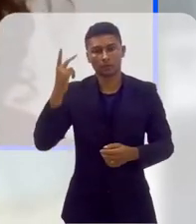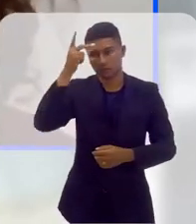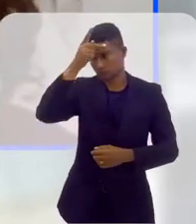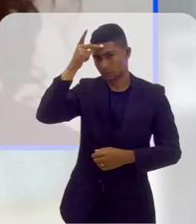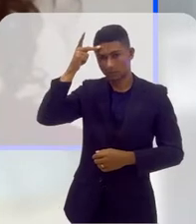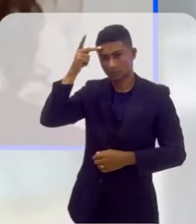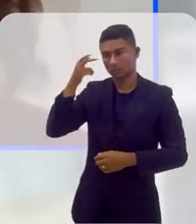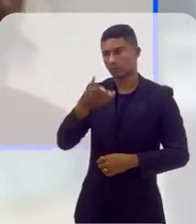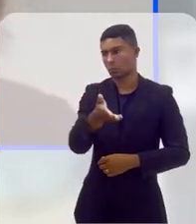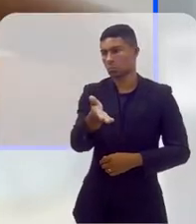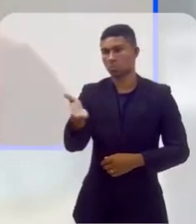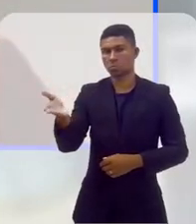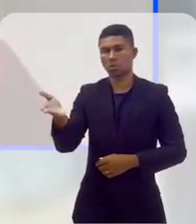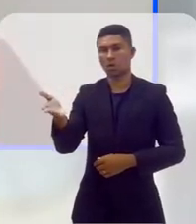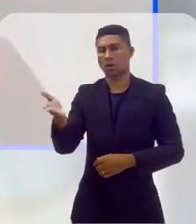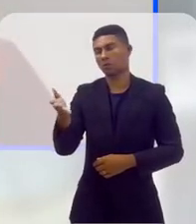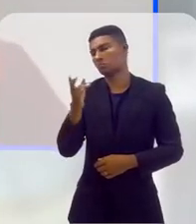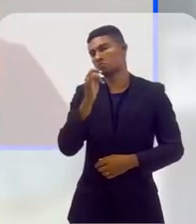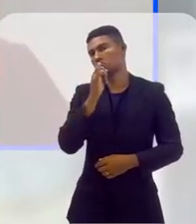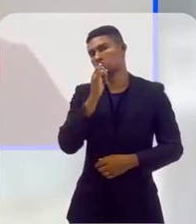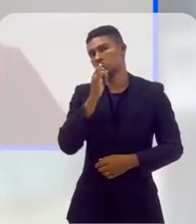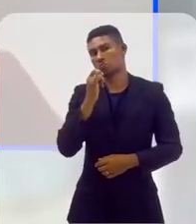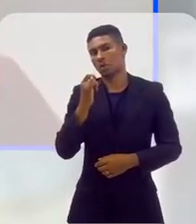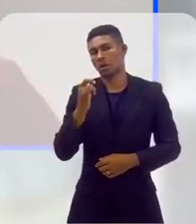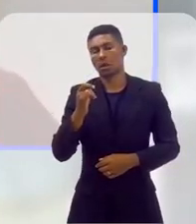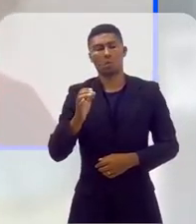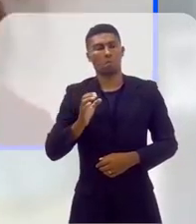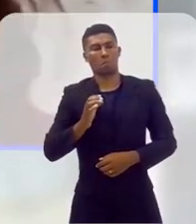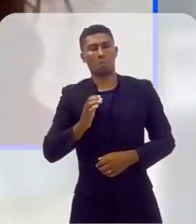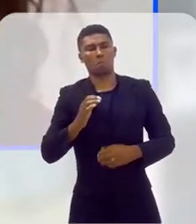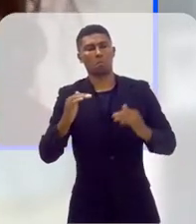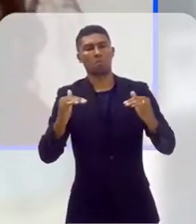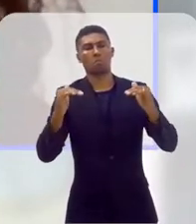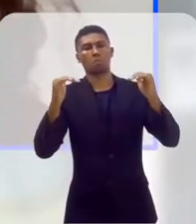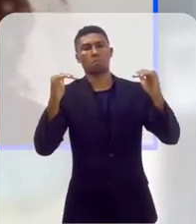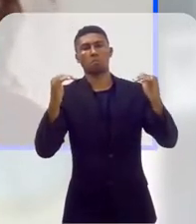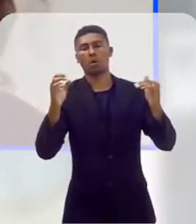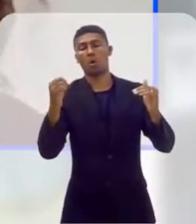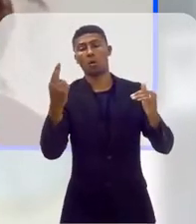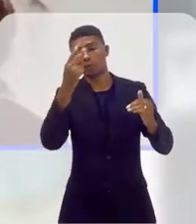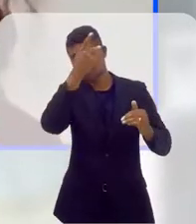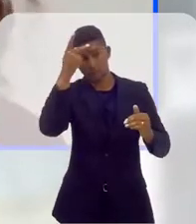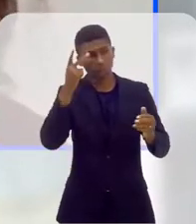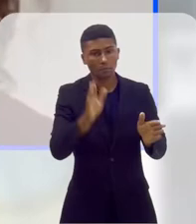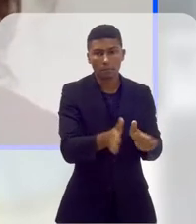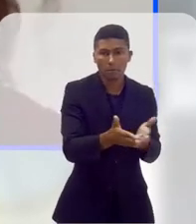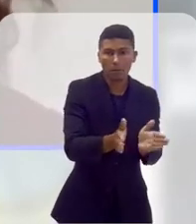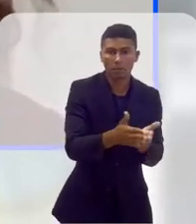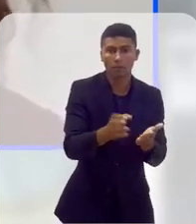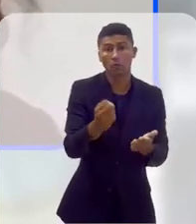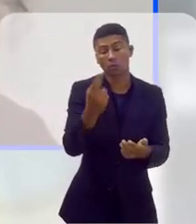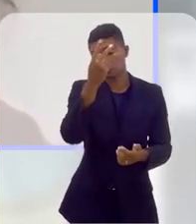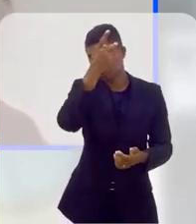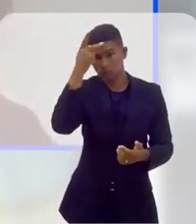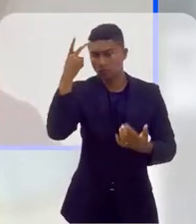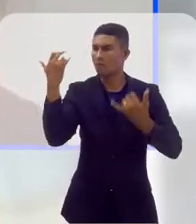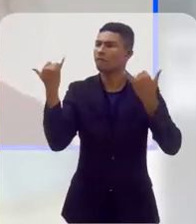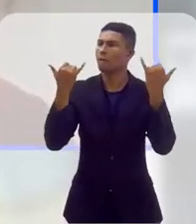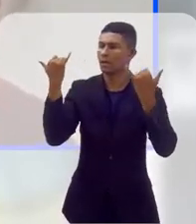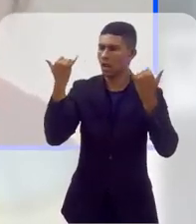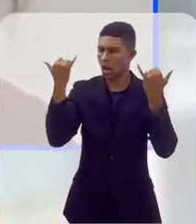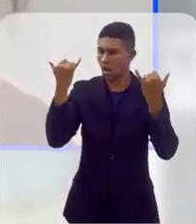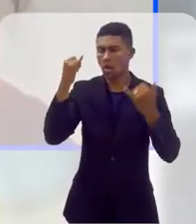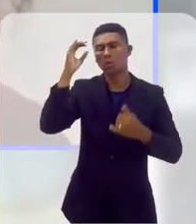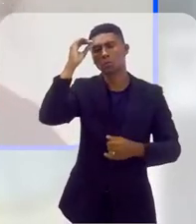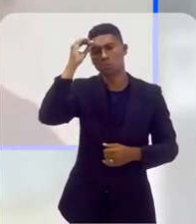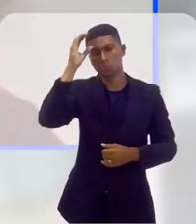pessoas mais abastadas, sendo LGBTQIs, até as mais vulnerabilizadas. Seja as pessoas que têm mais acesso à informação e